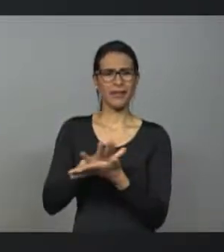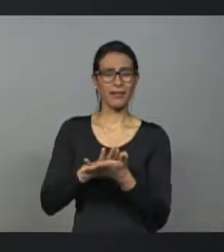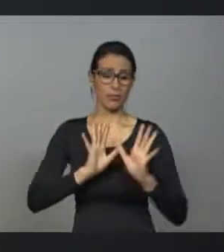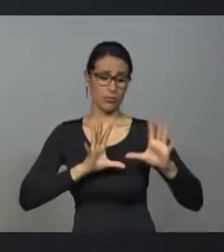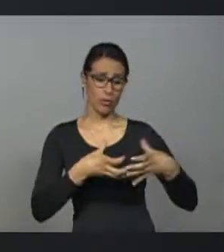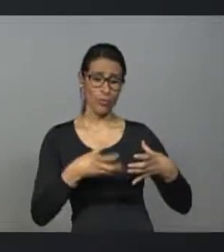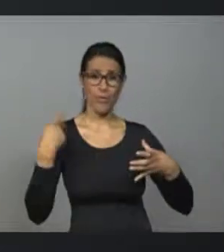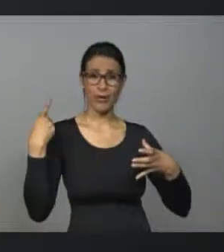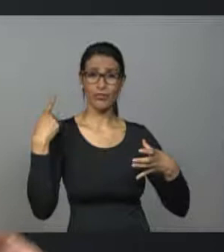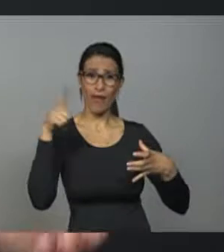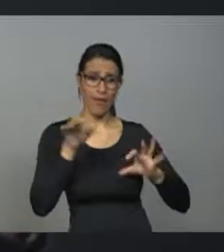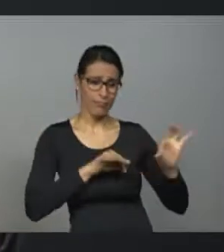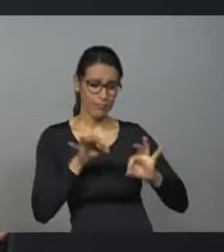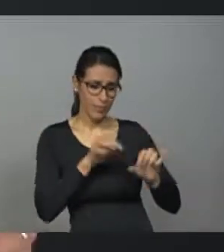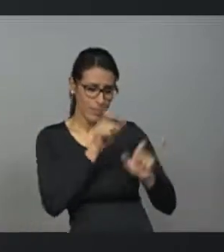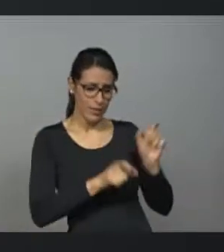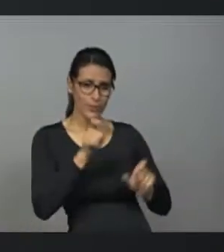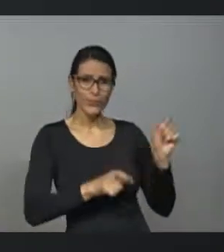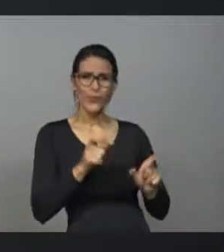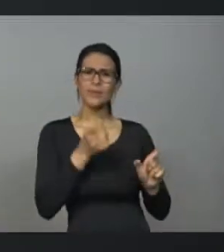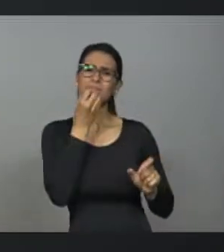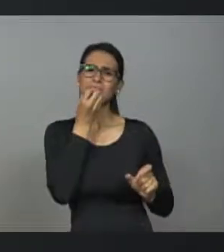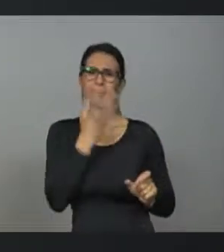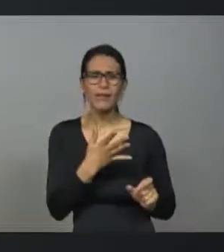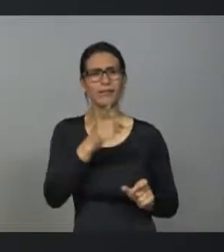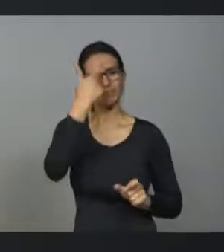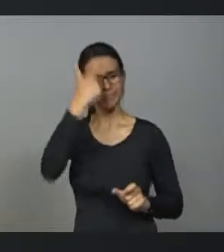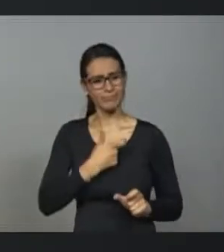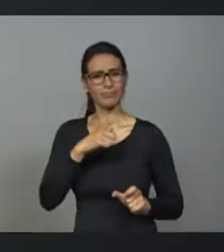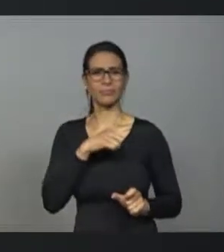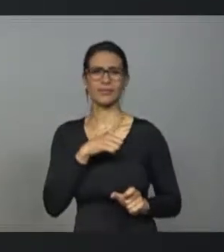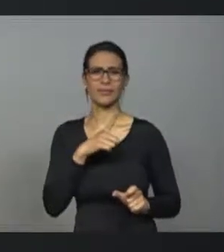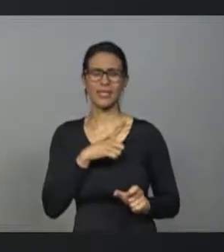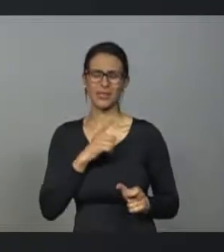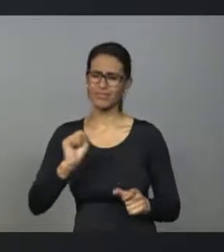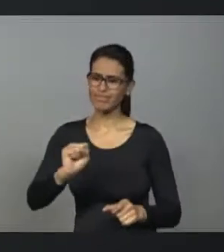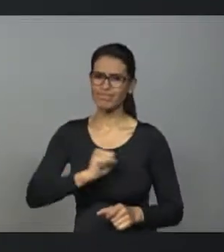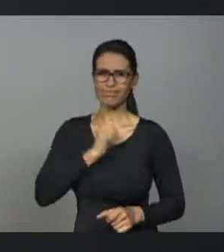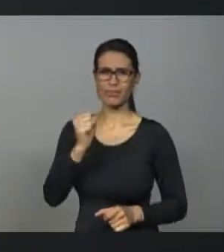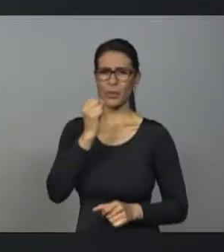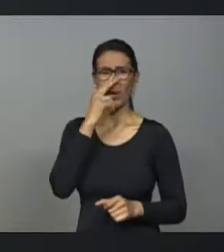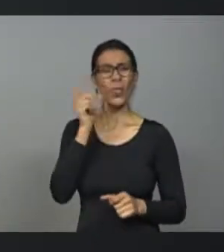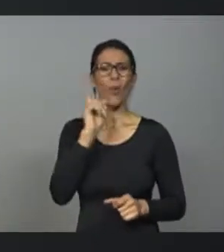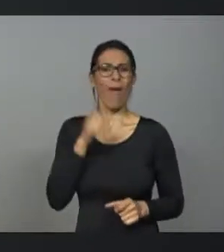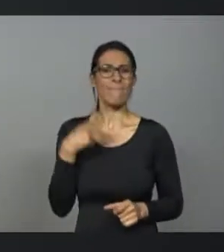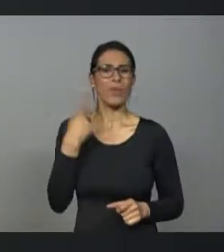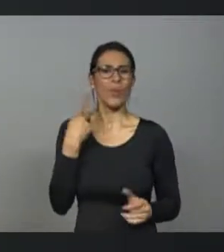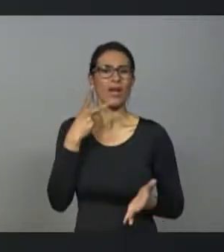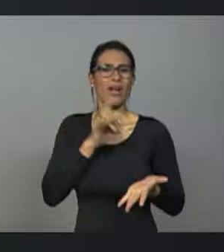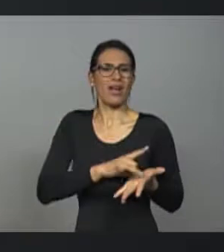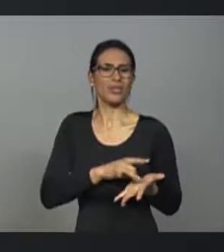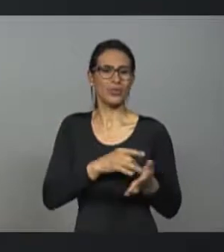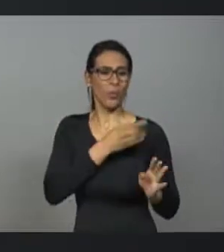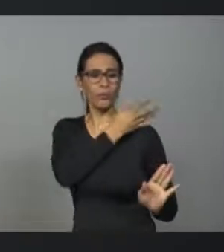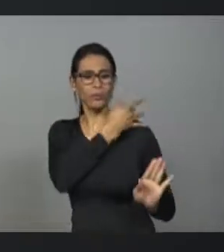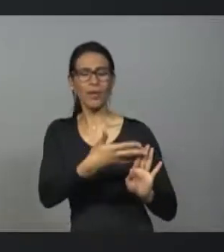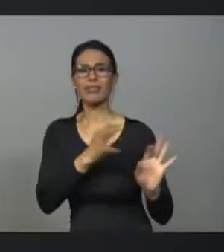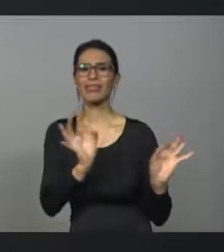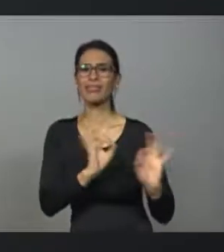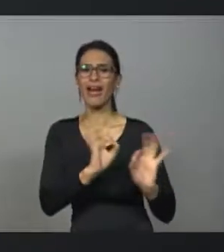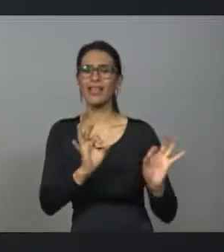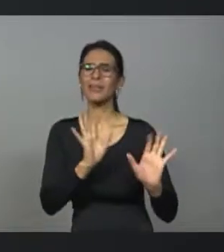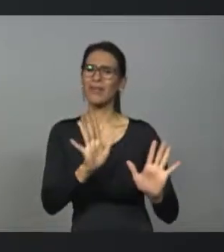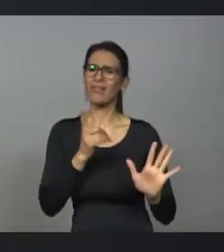pessoas comuns, que vêm de fora da política, indignados com os rumos do Brasil e com os políticos profissionais e que se apresentam